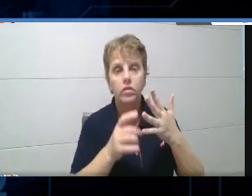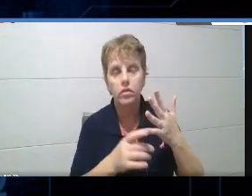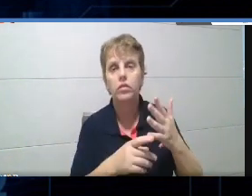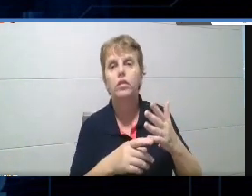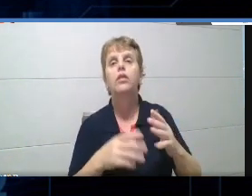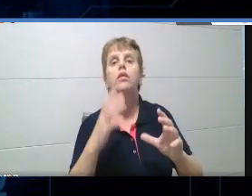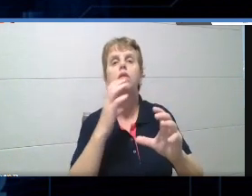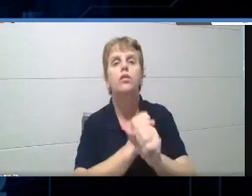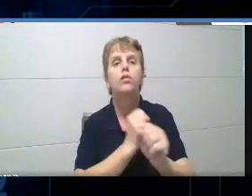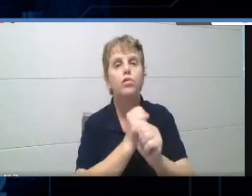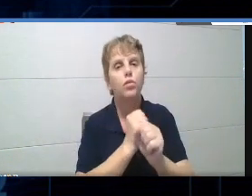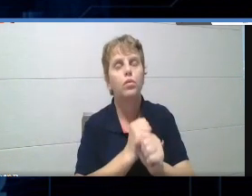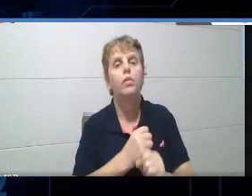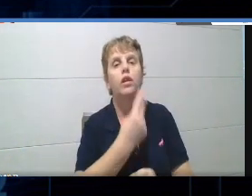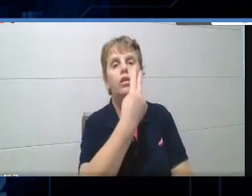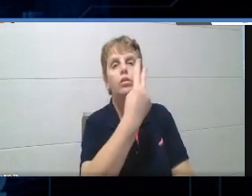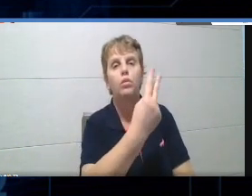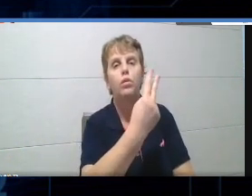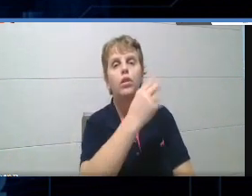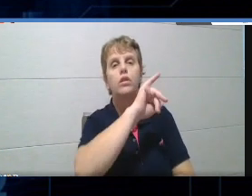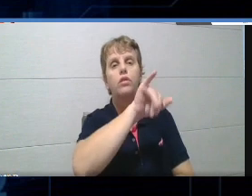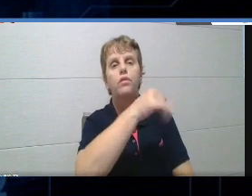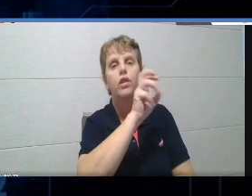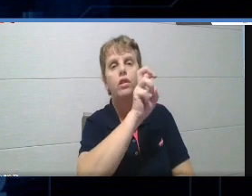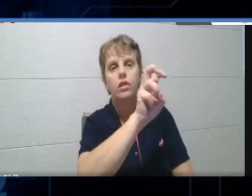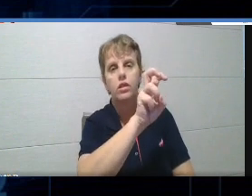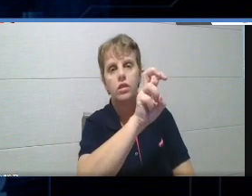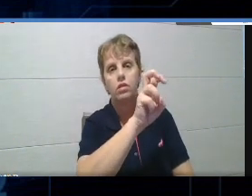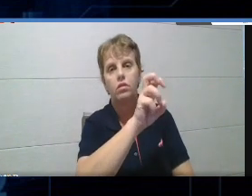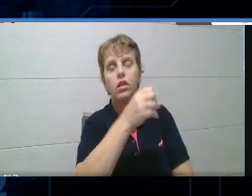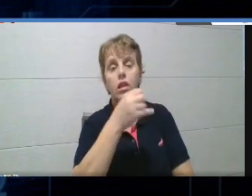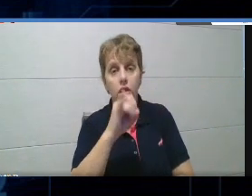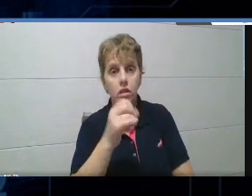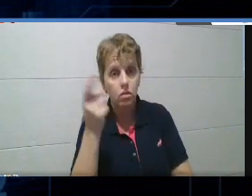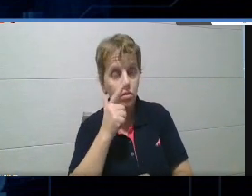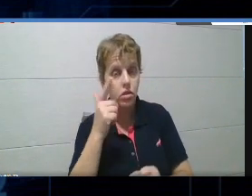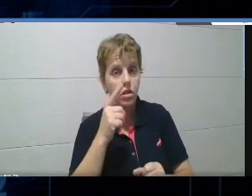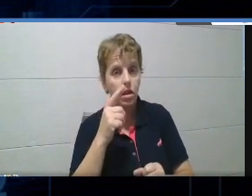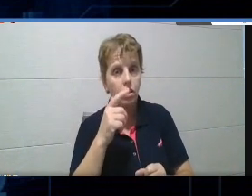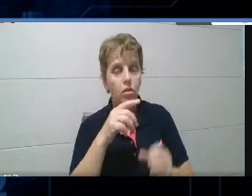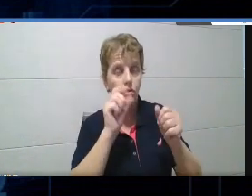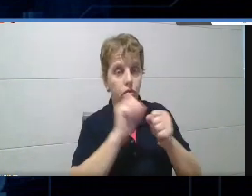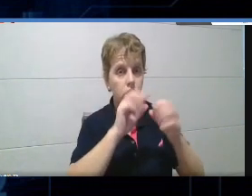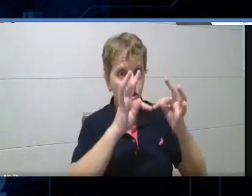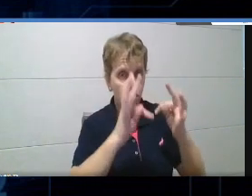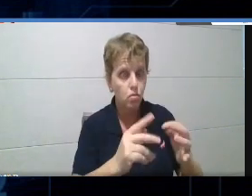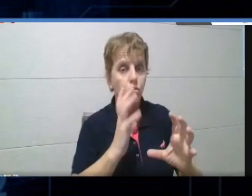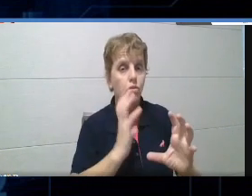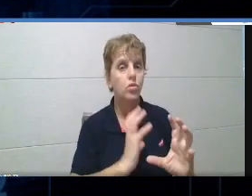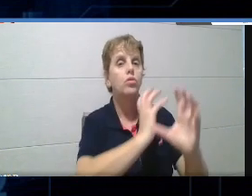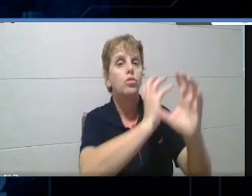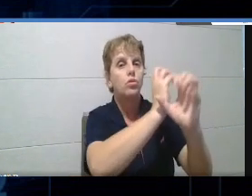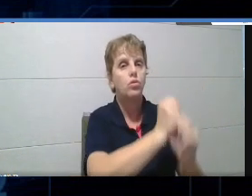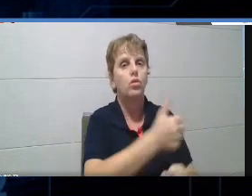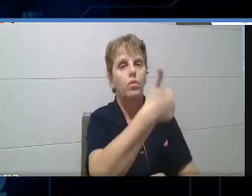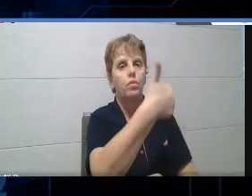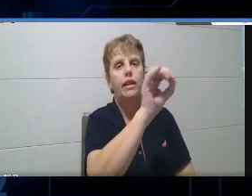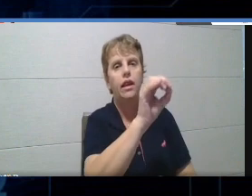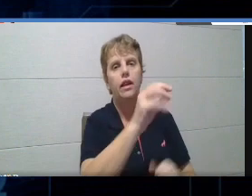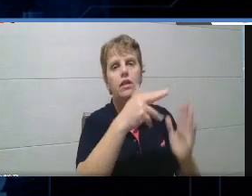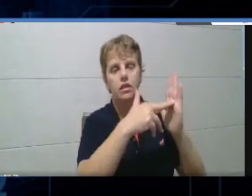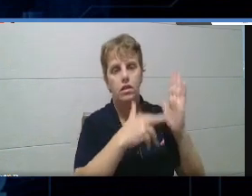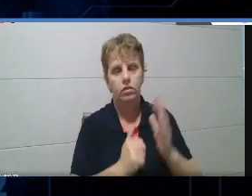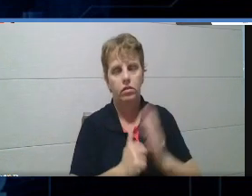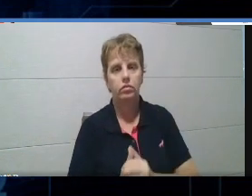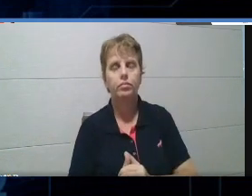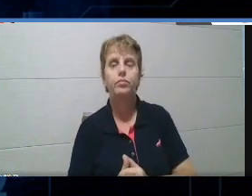dois pontos e meio, se ele conseguiu fazer os quatro, ele ganha dez, e assim vai, vou somando, né, as possibilidades